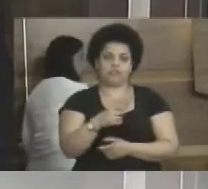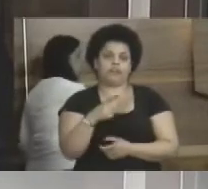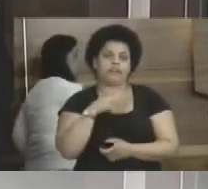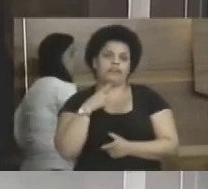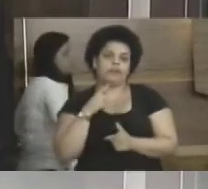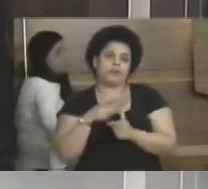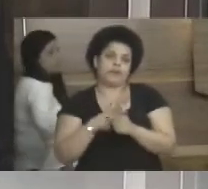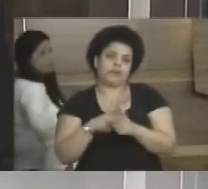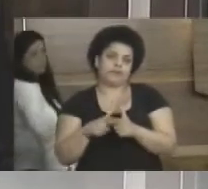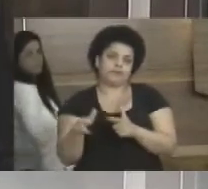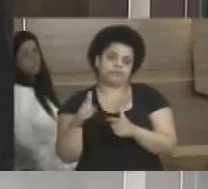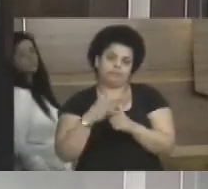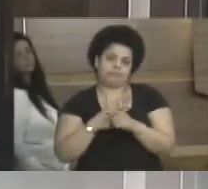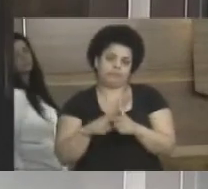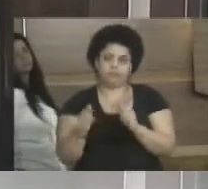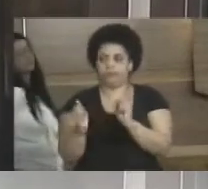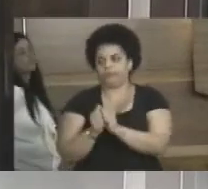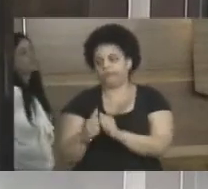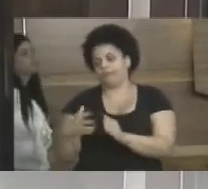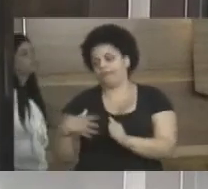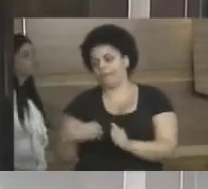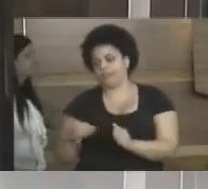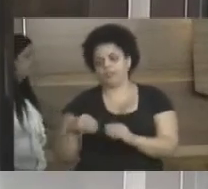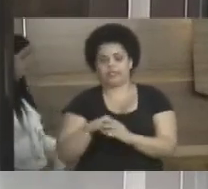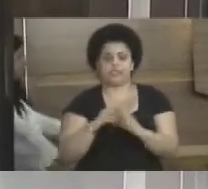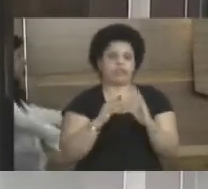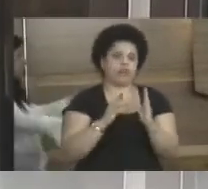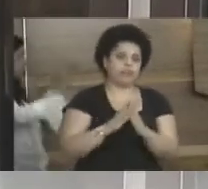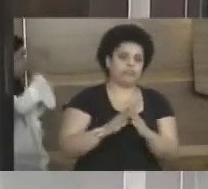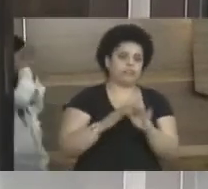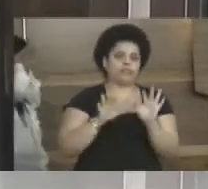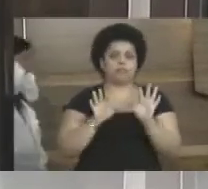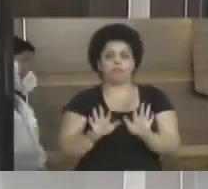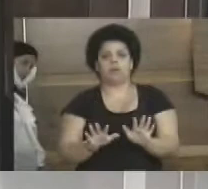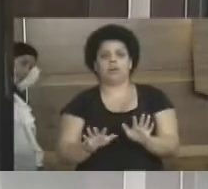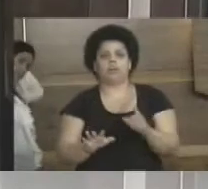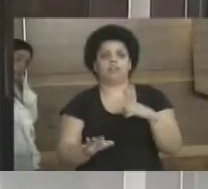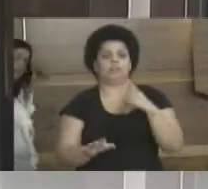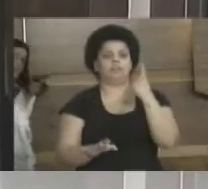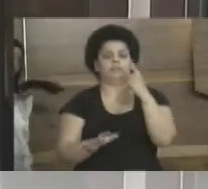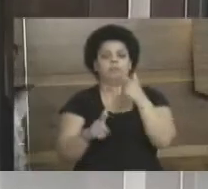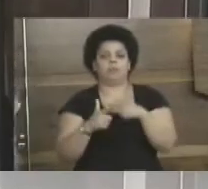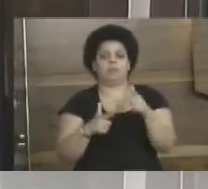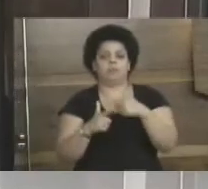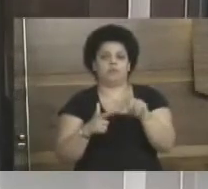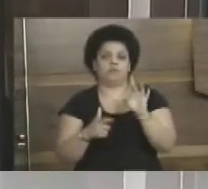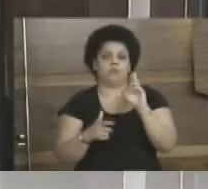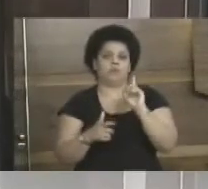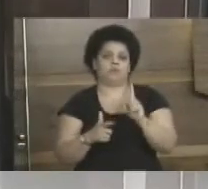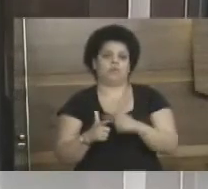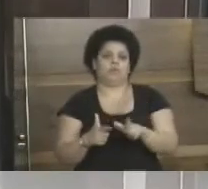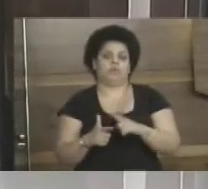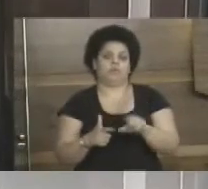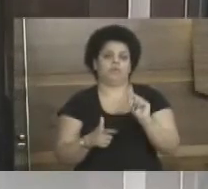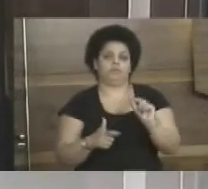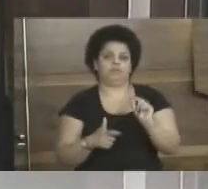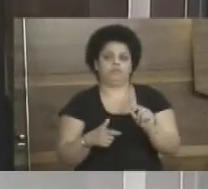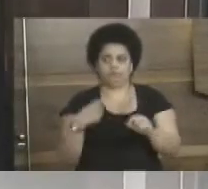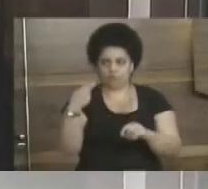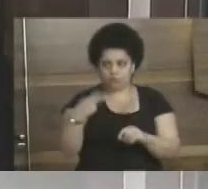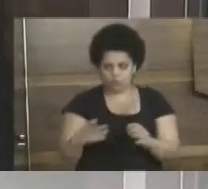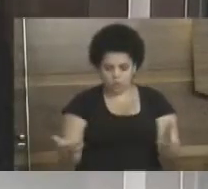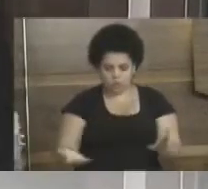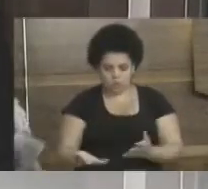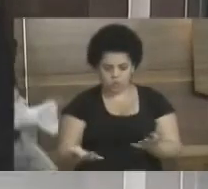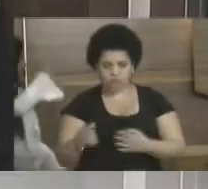passa necessidade ela, o filho e sua casa. Mas só, que só tem um problema na nossa cidade. O município